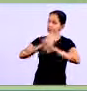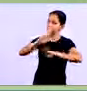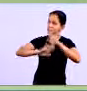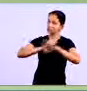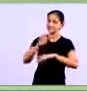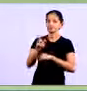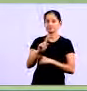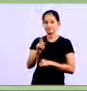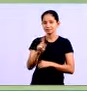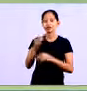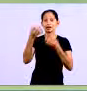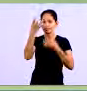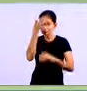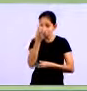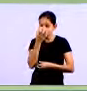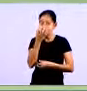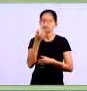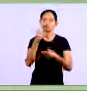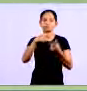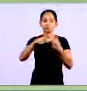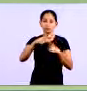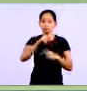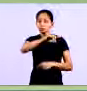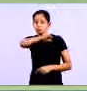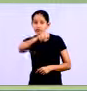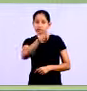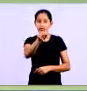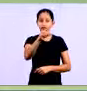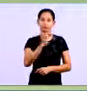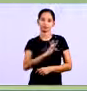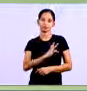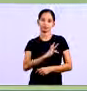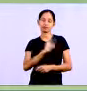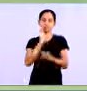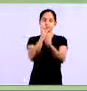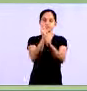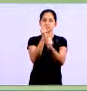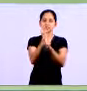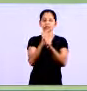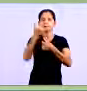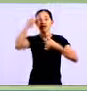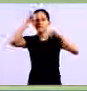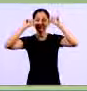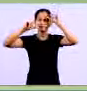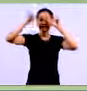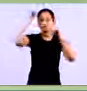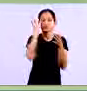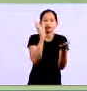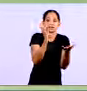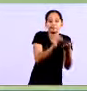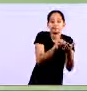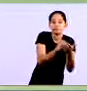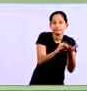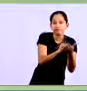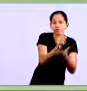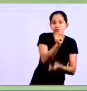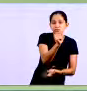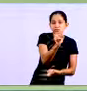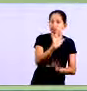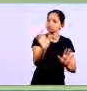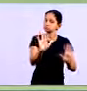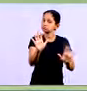somos financistas Vocês são técnicos de finanças E são pessoas que estão aí para evitar Que falte recurso para poder pagar as contas